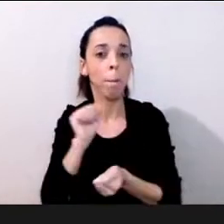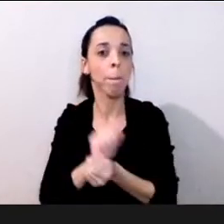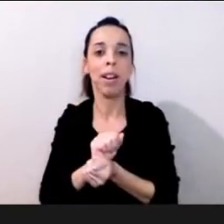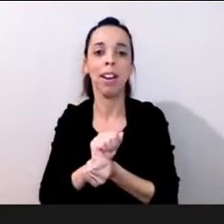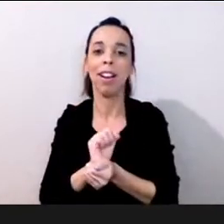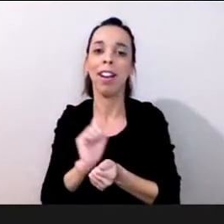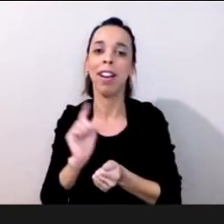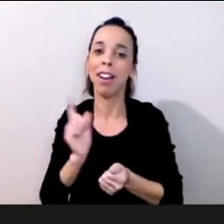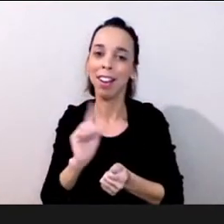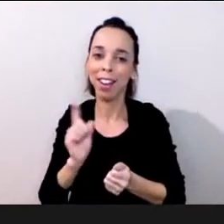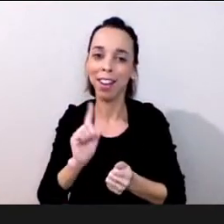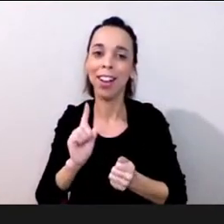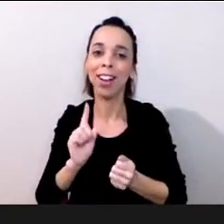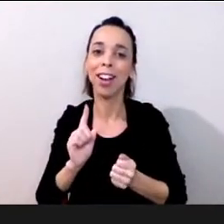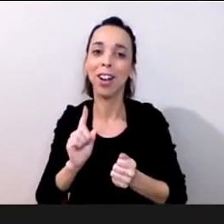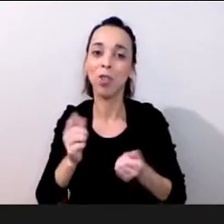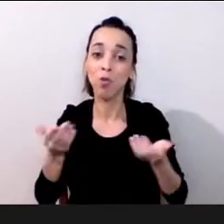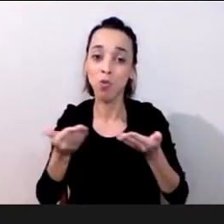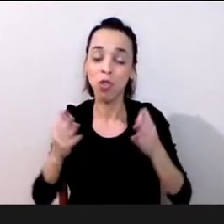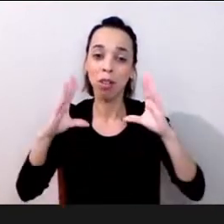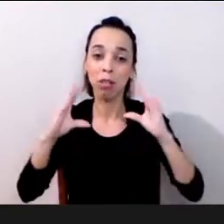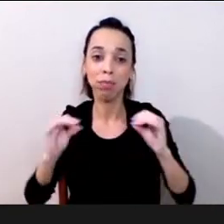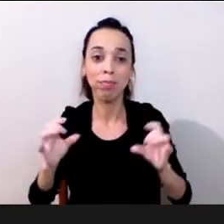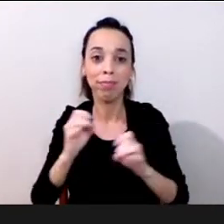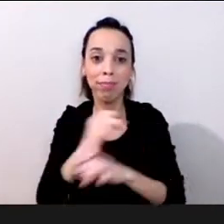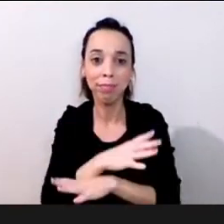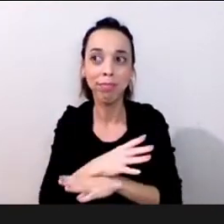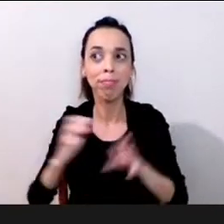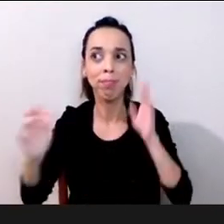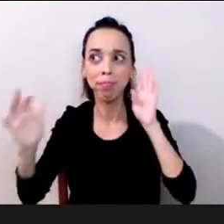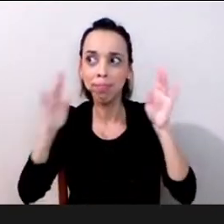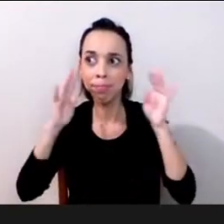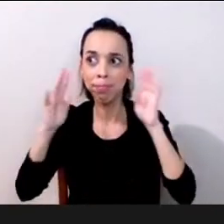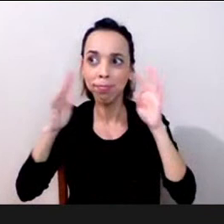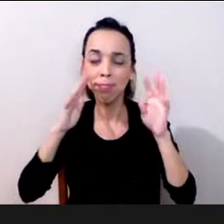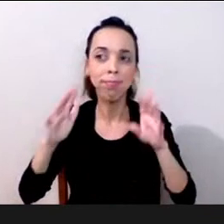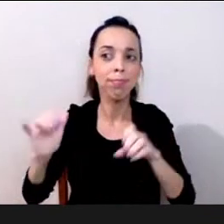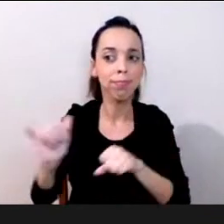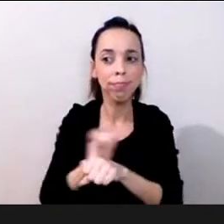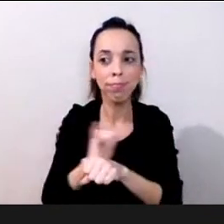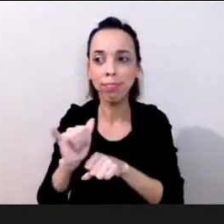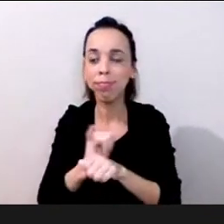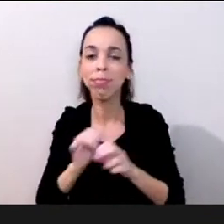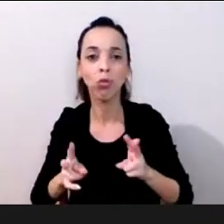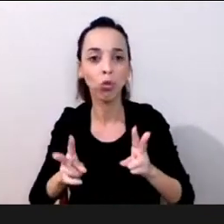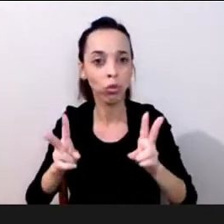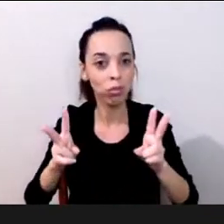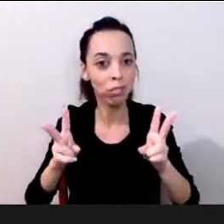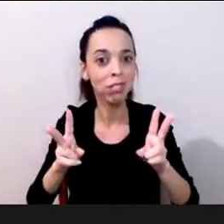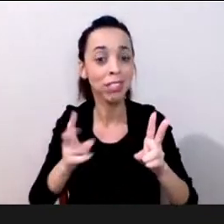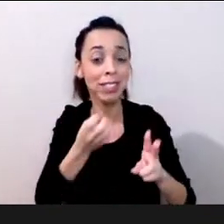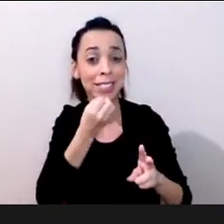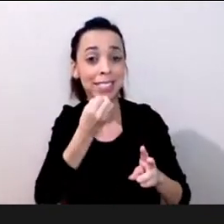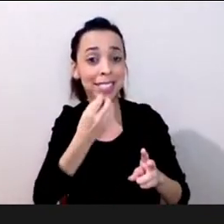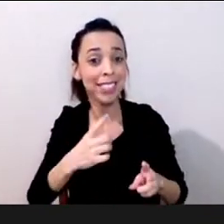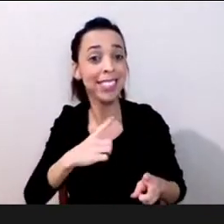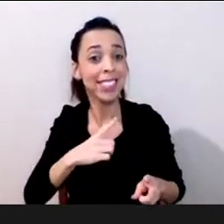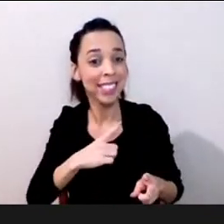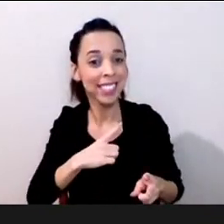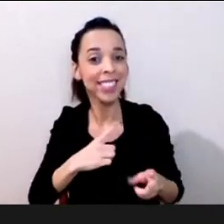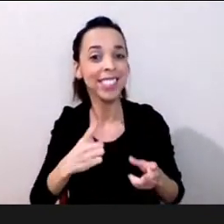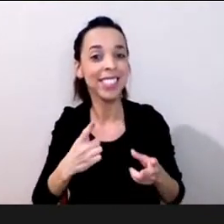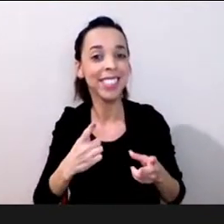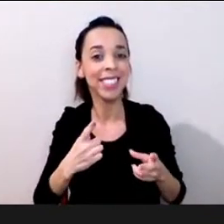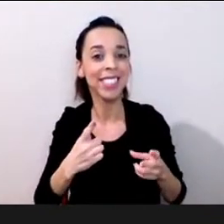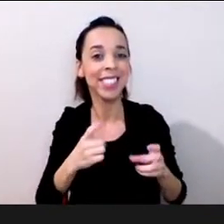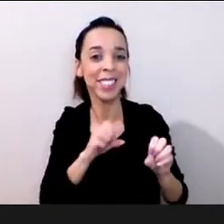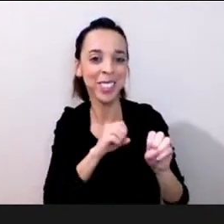é possível a gente ter muitos educadores aqui com a gente espero que tenham pessoas da comunidade aqui também que se